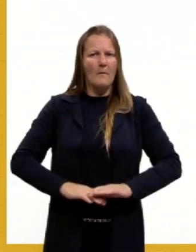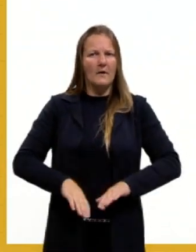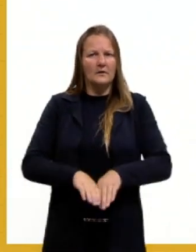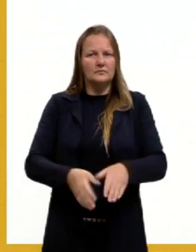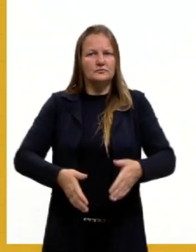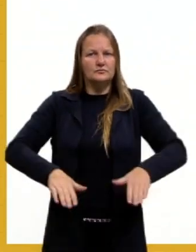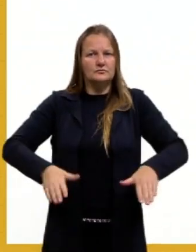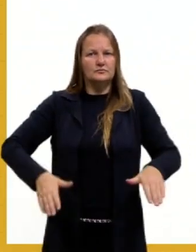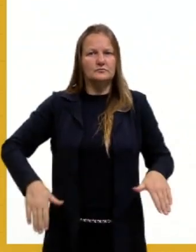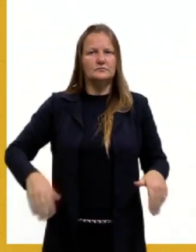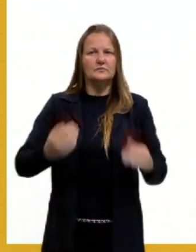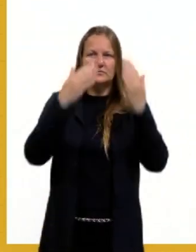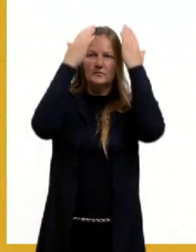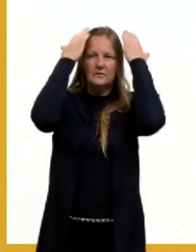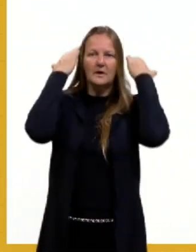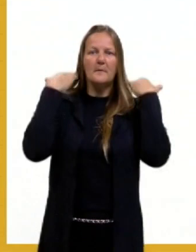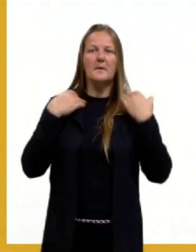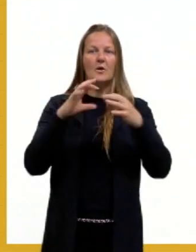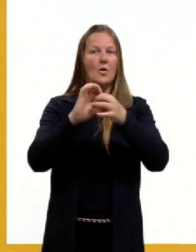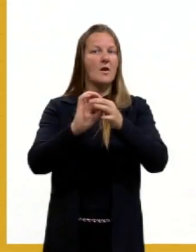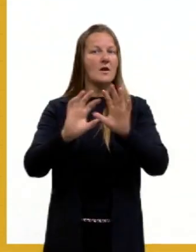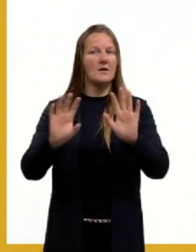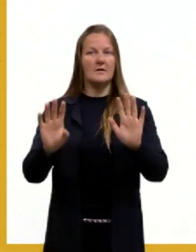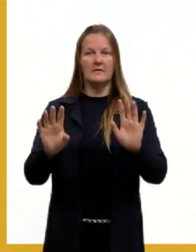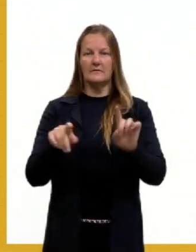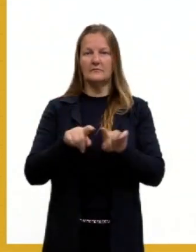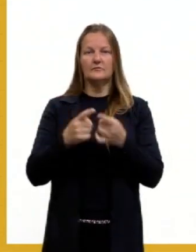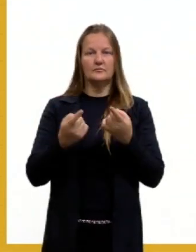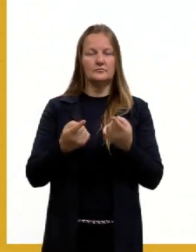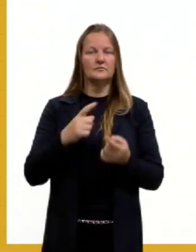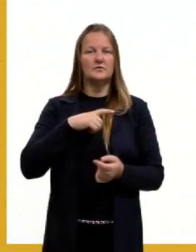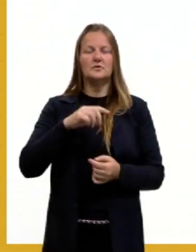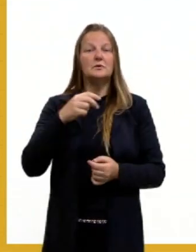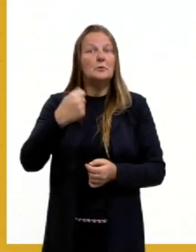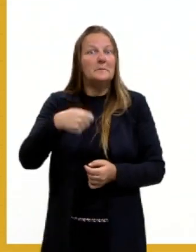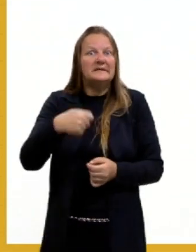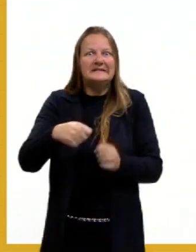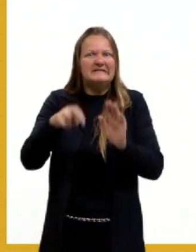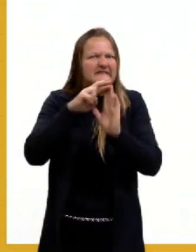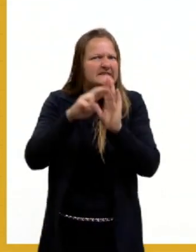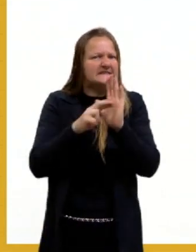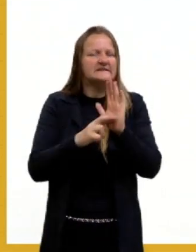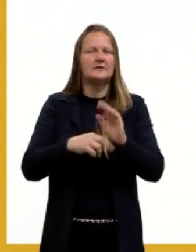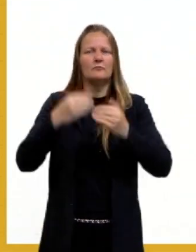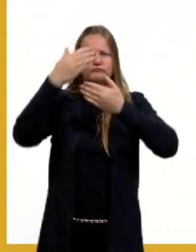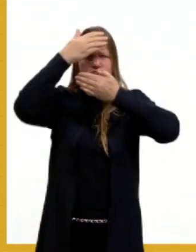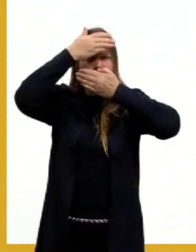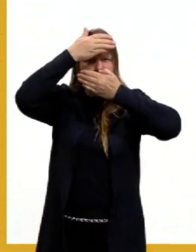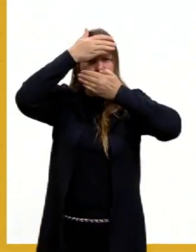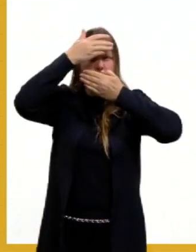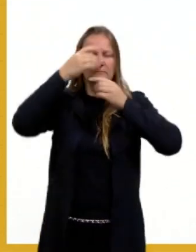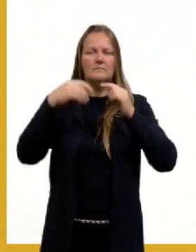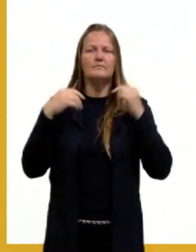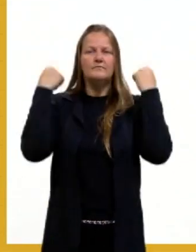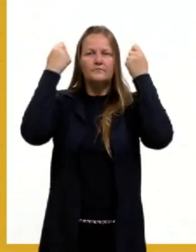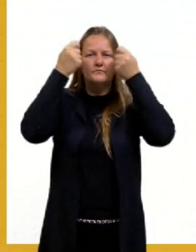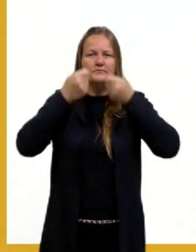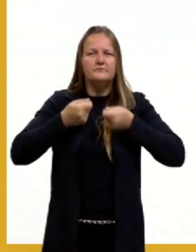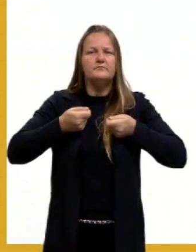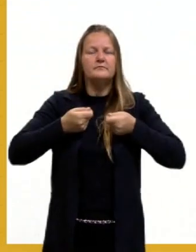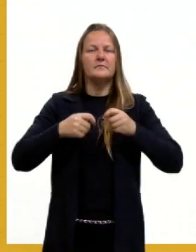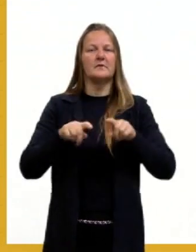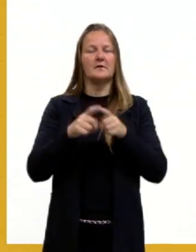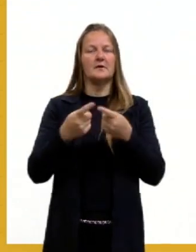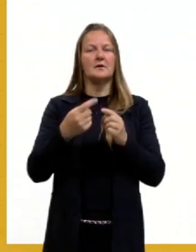tranquilos aí, sem aquelas vestes típicas, tá, então na década de 60, entra,